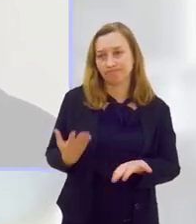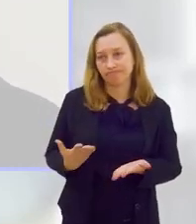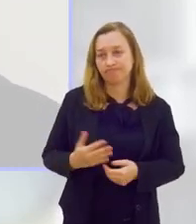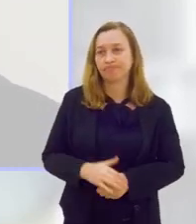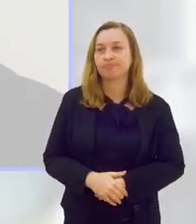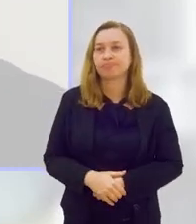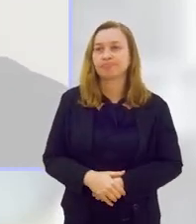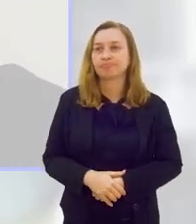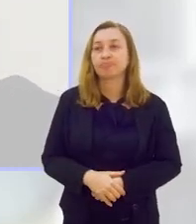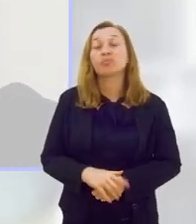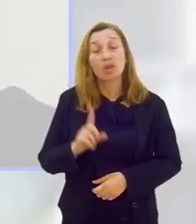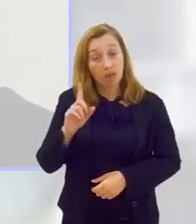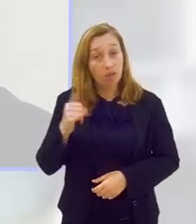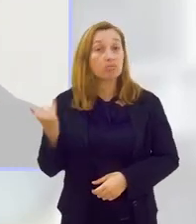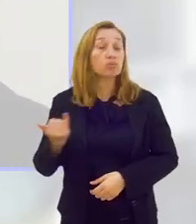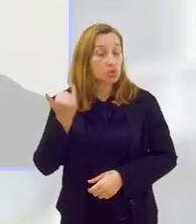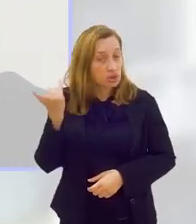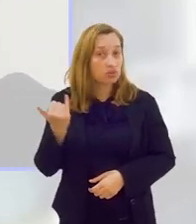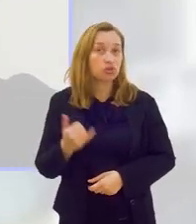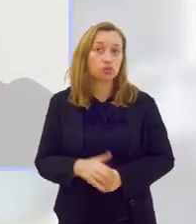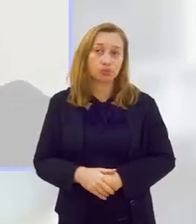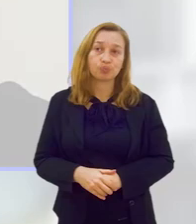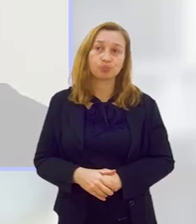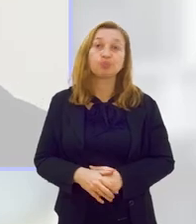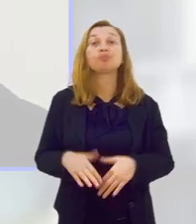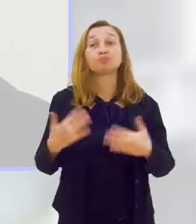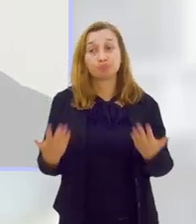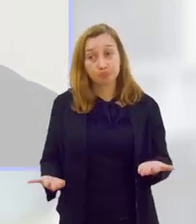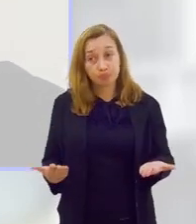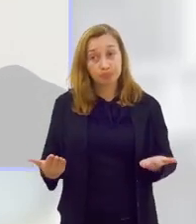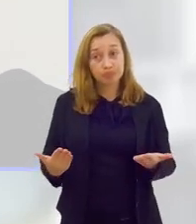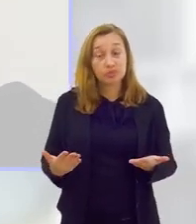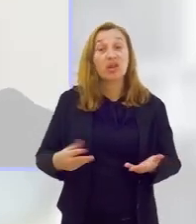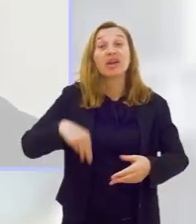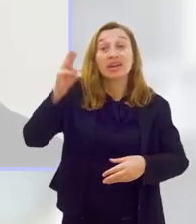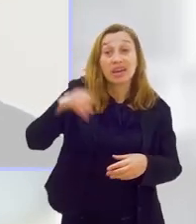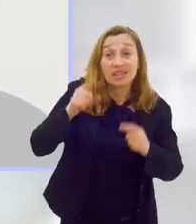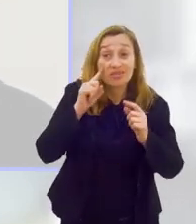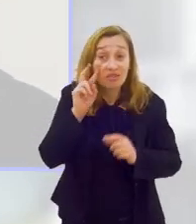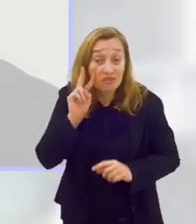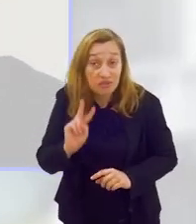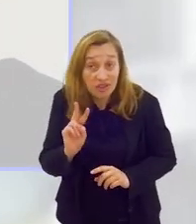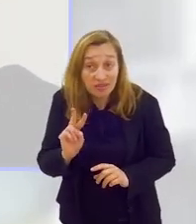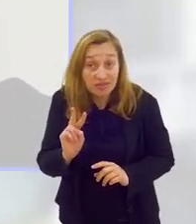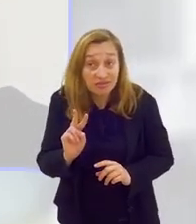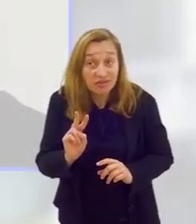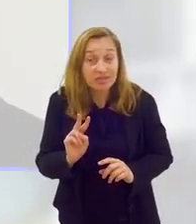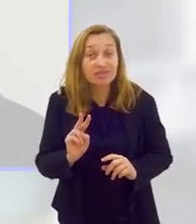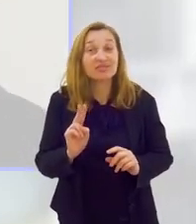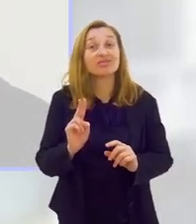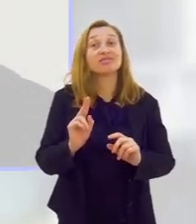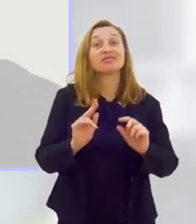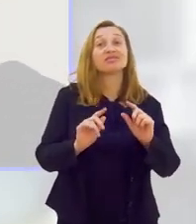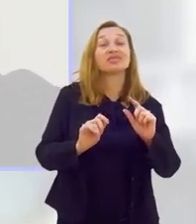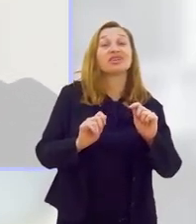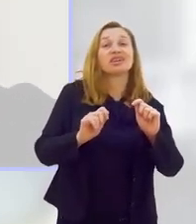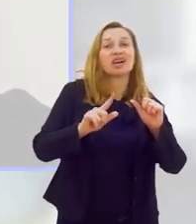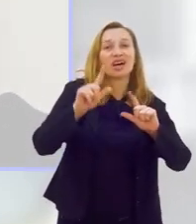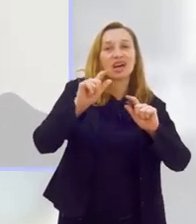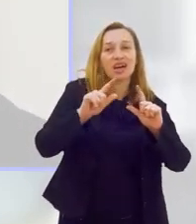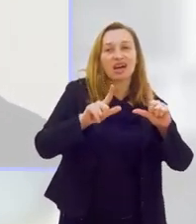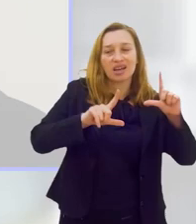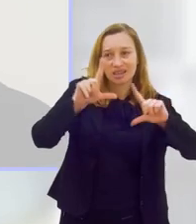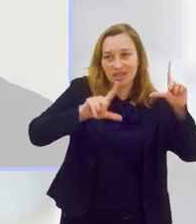Isso é muito importante. Então, pessoal, quem estiver vendo a reportagem, o vídeo aqui, por favor,